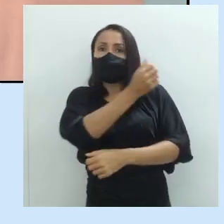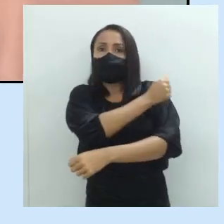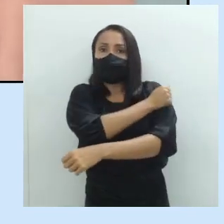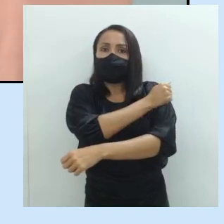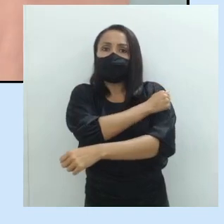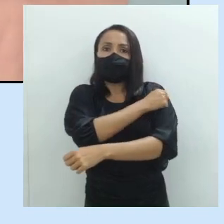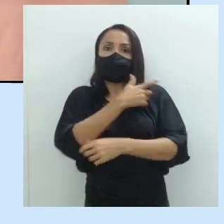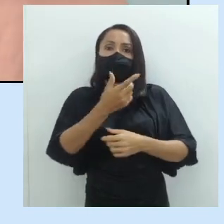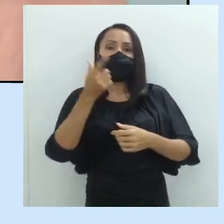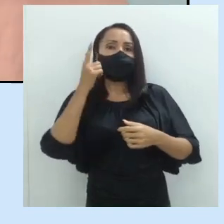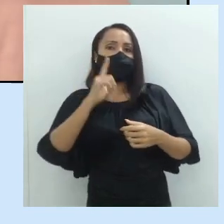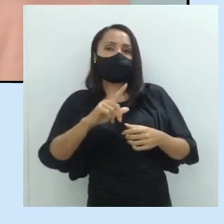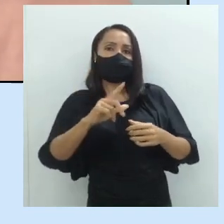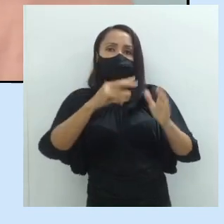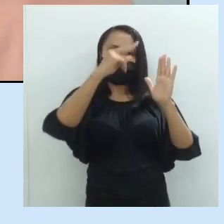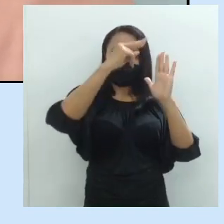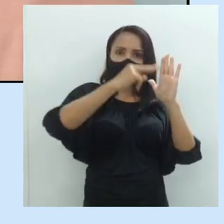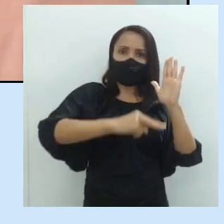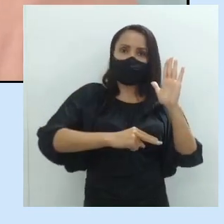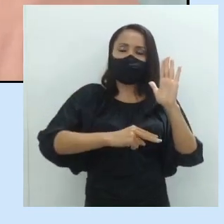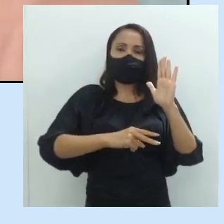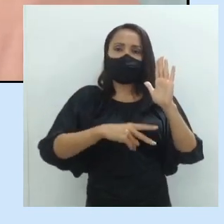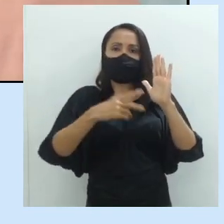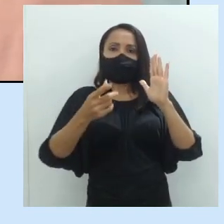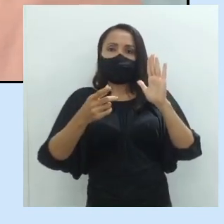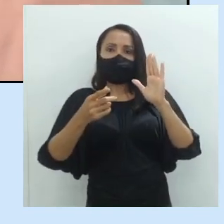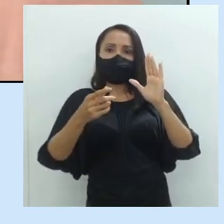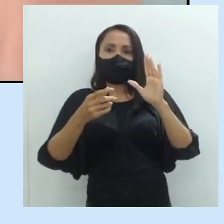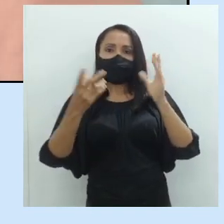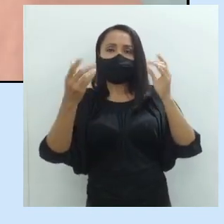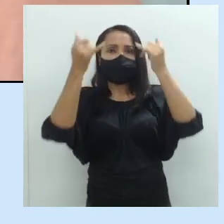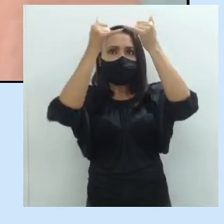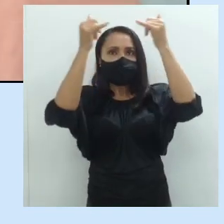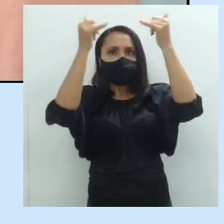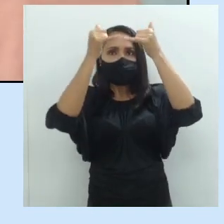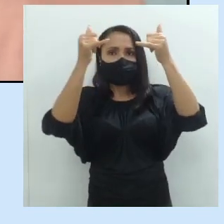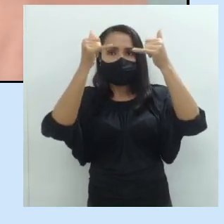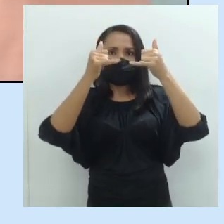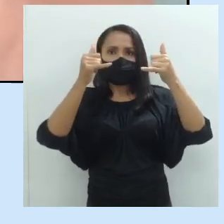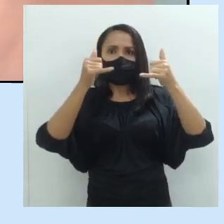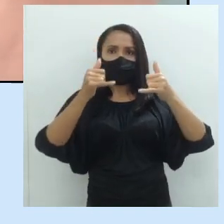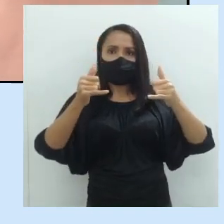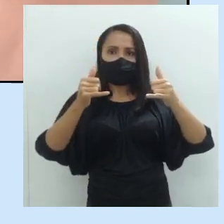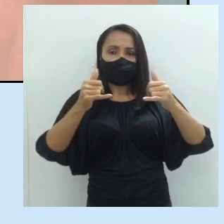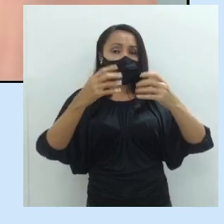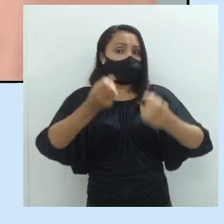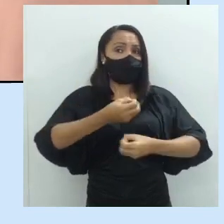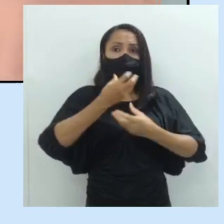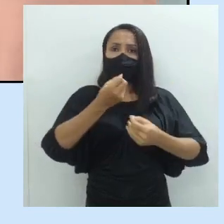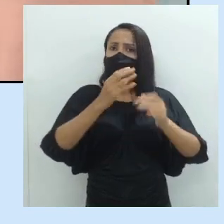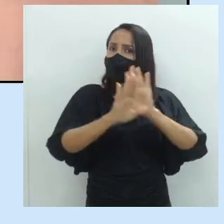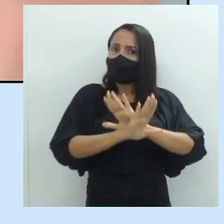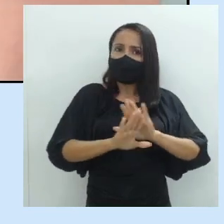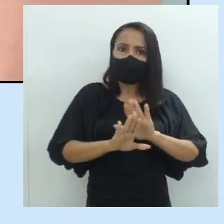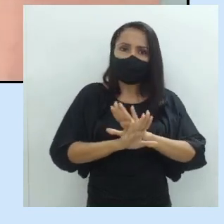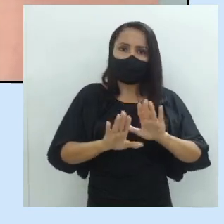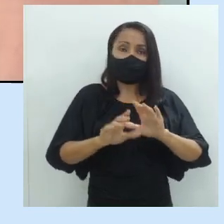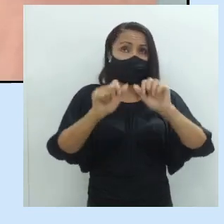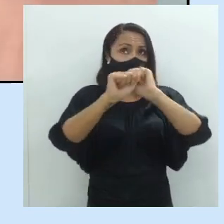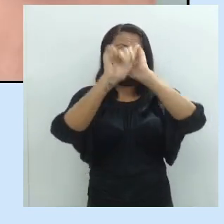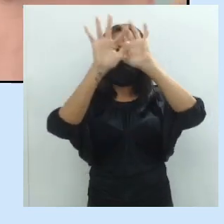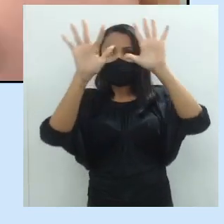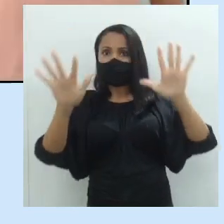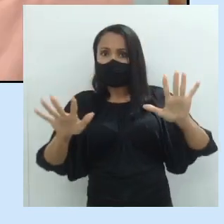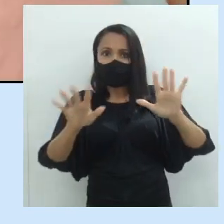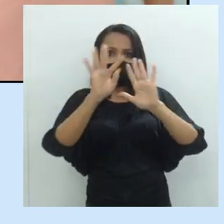é aquele que consegue ler nas entrelinhas, ler aquilo que não foi expresso claramente no